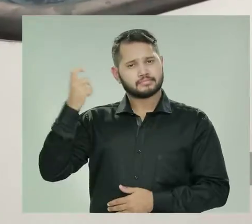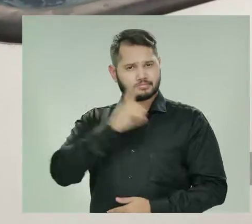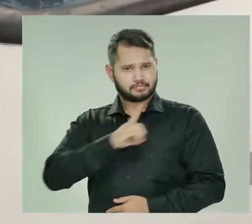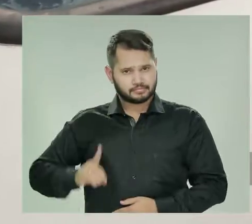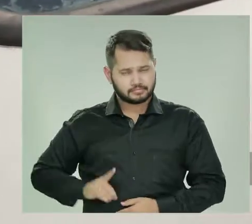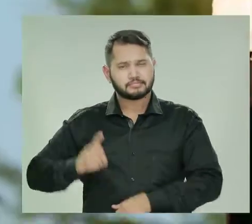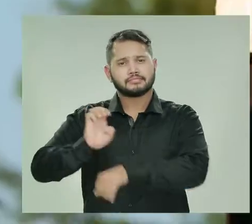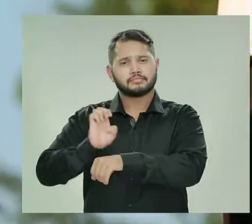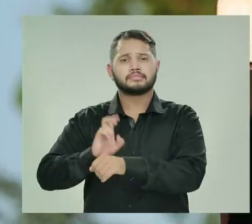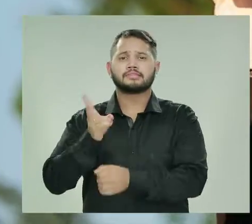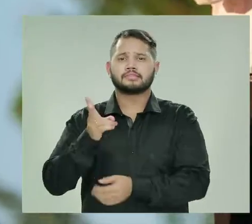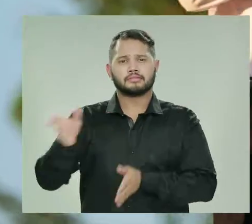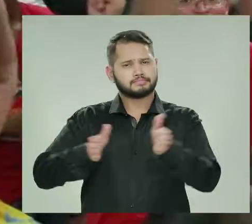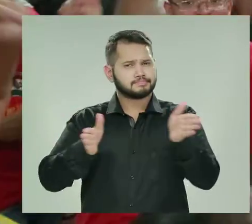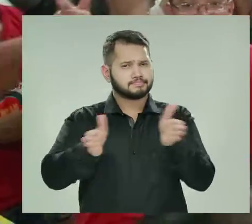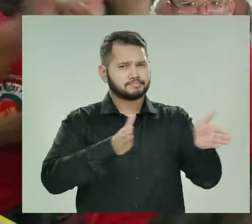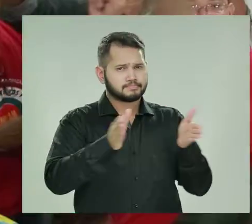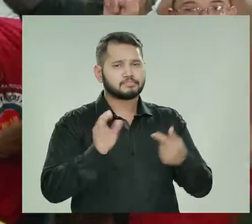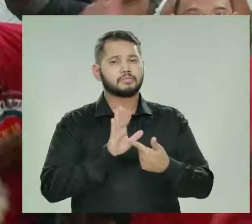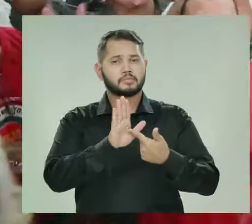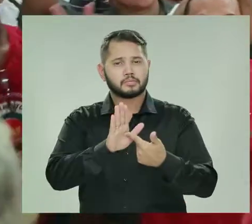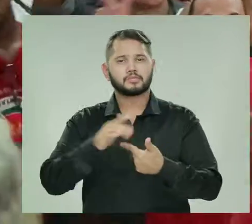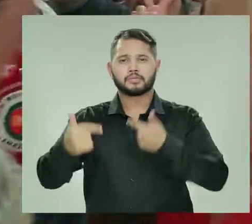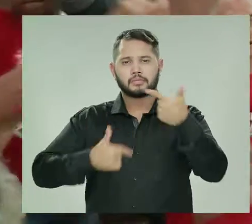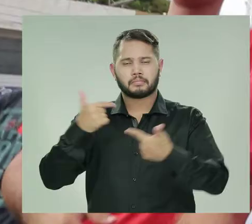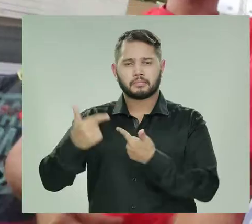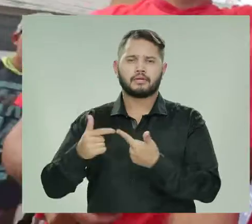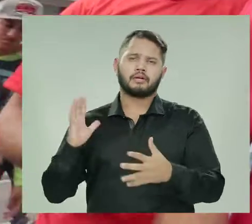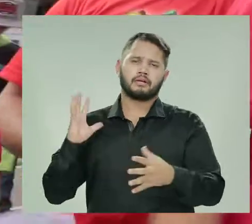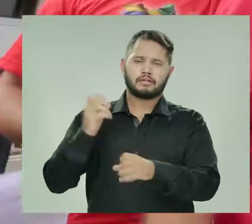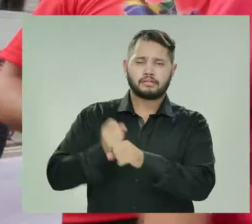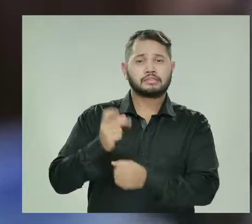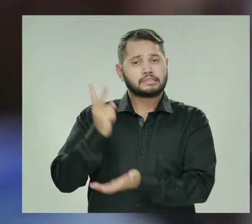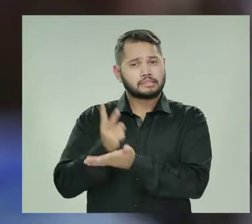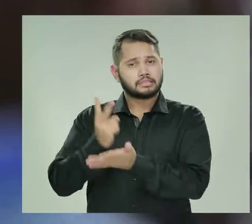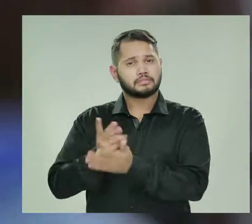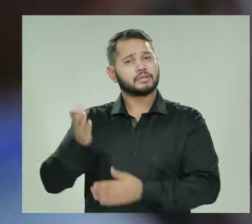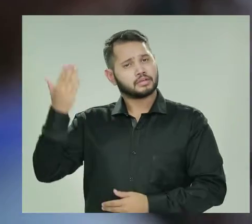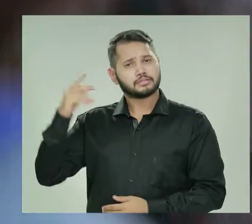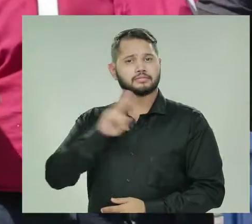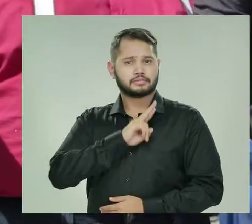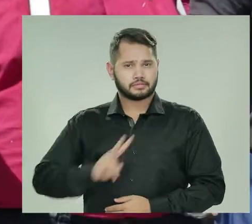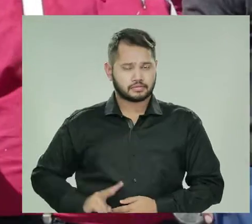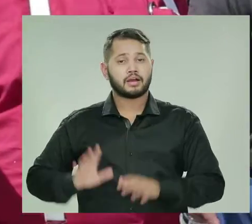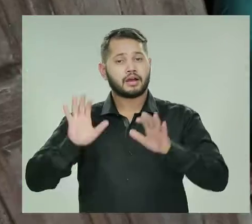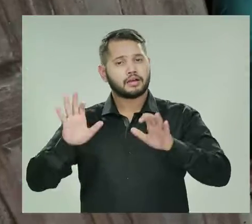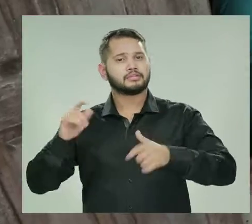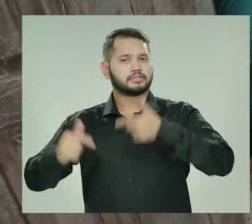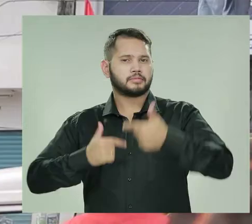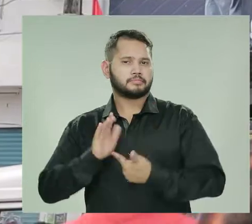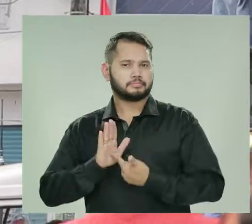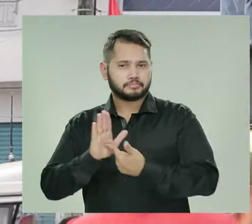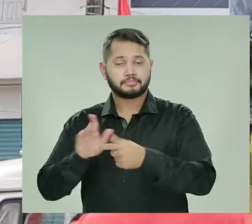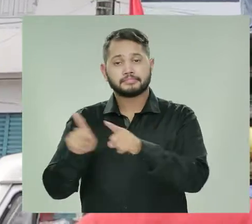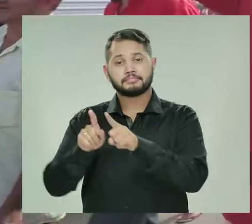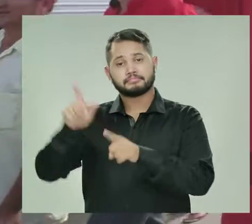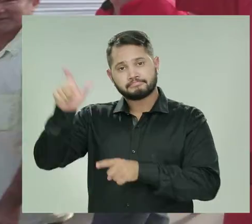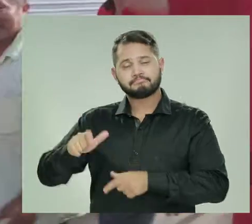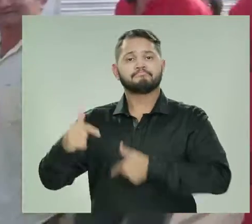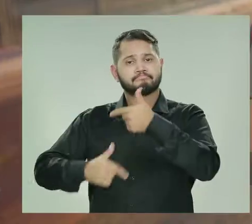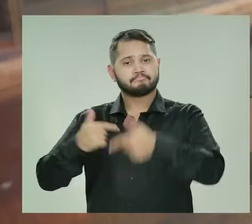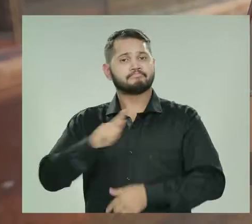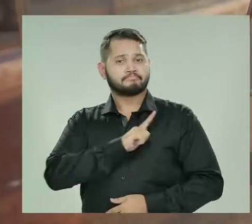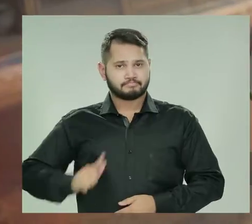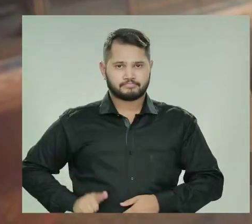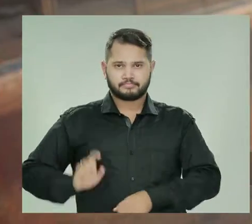deputado estadual ele está sempre nas ruas prestando contas Faz assim desde que era vereador Isso é transparência e ele também